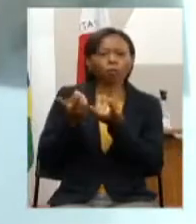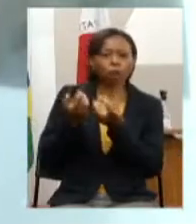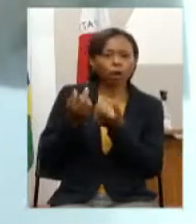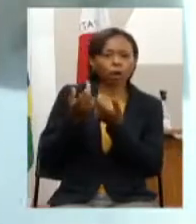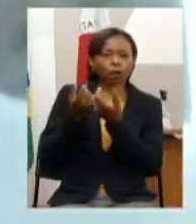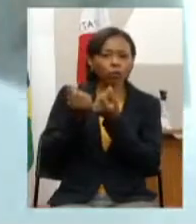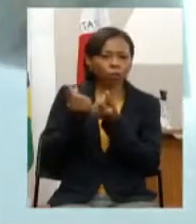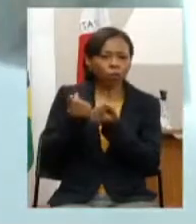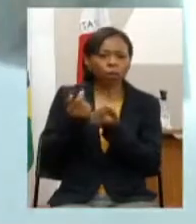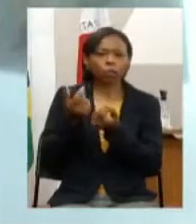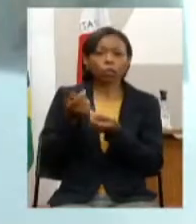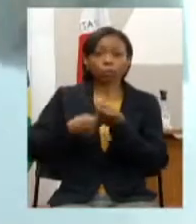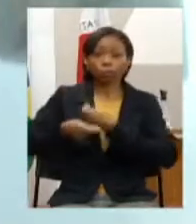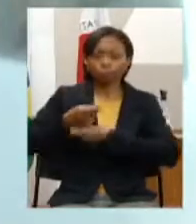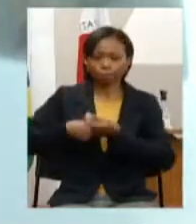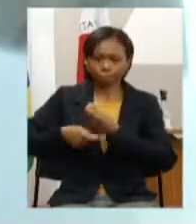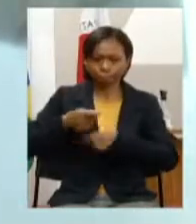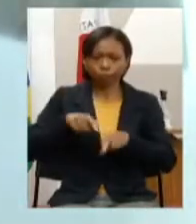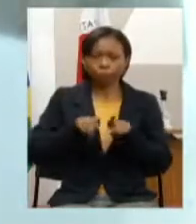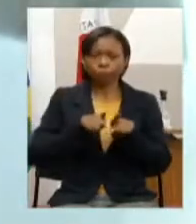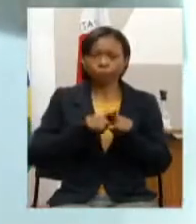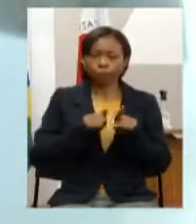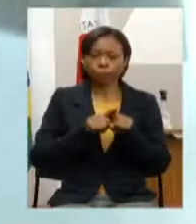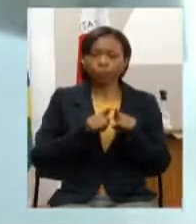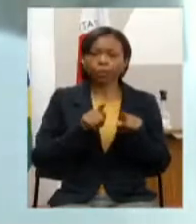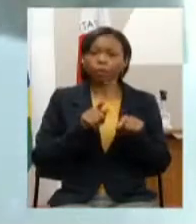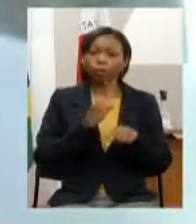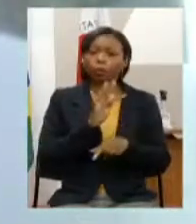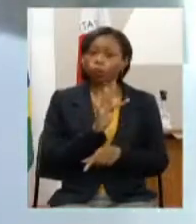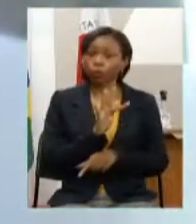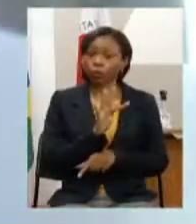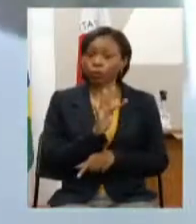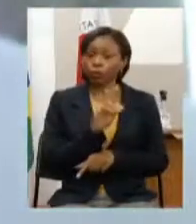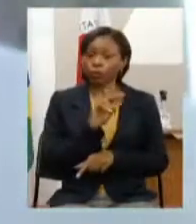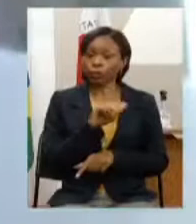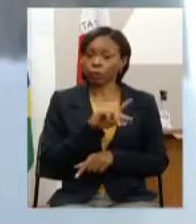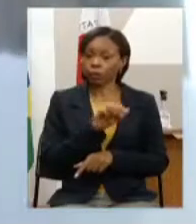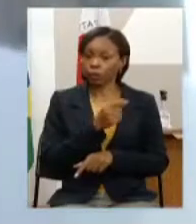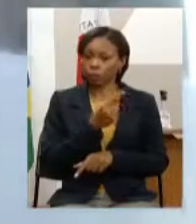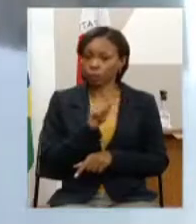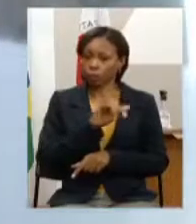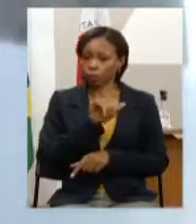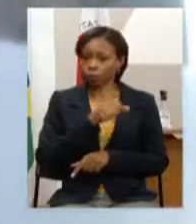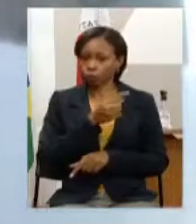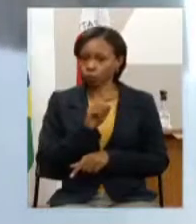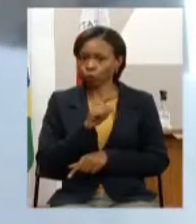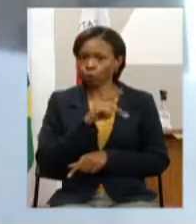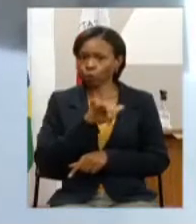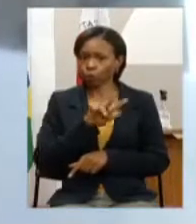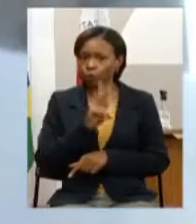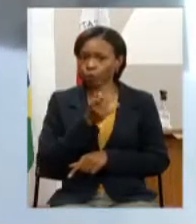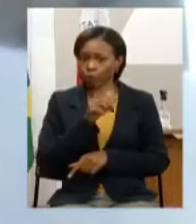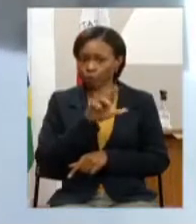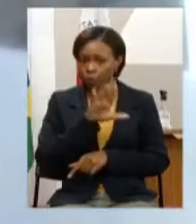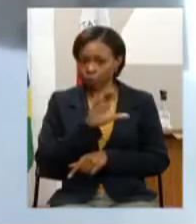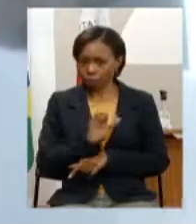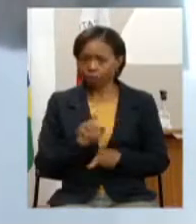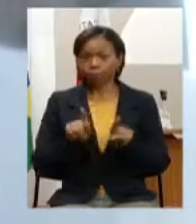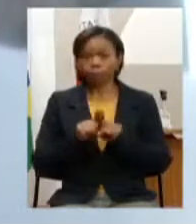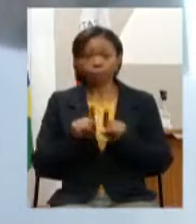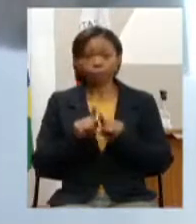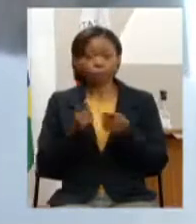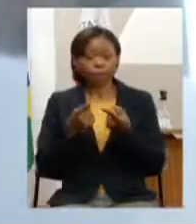INCH da fundação João Vieiros FJP em parceria com entidades representativas